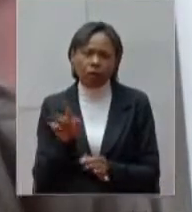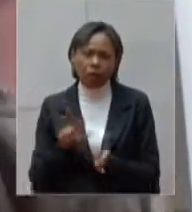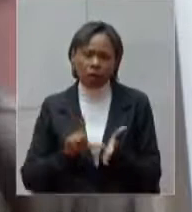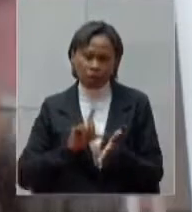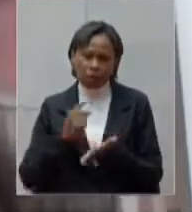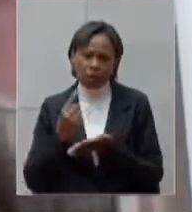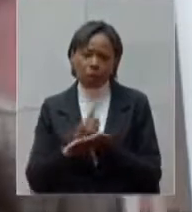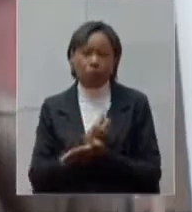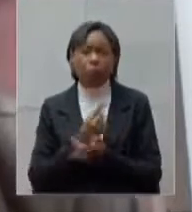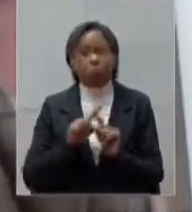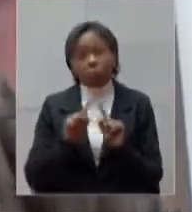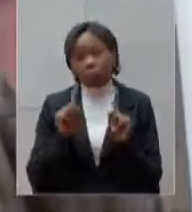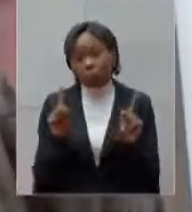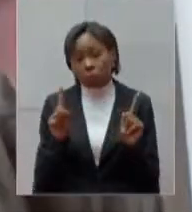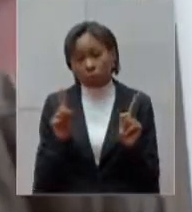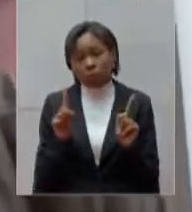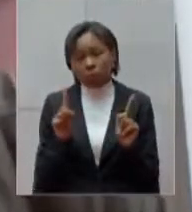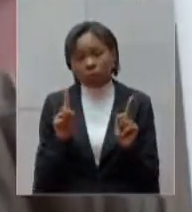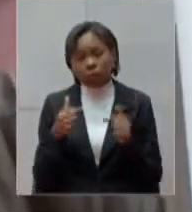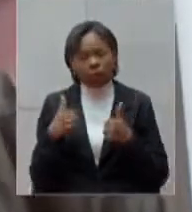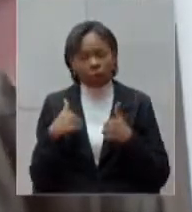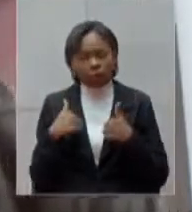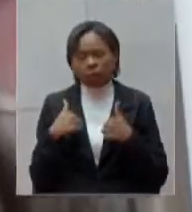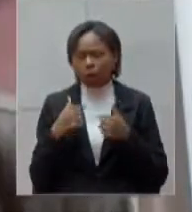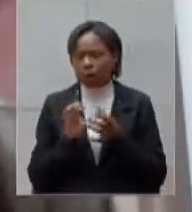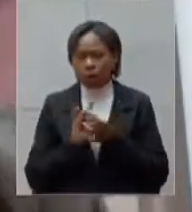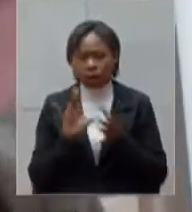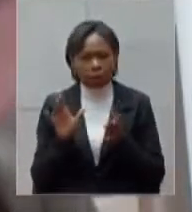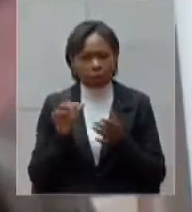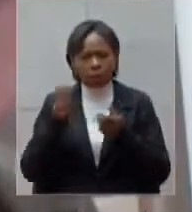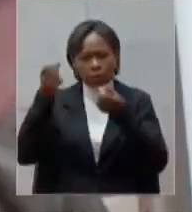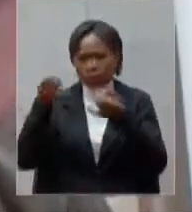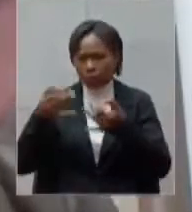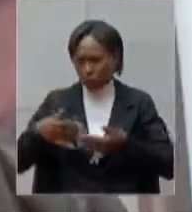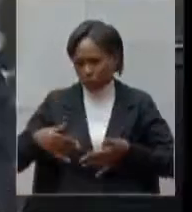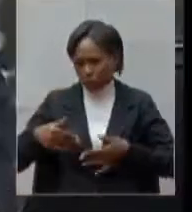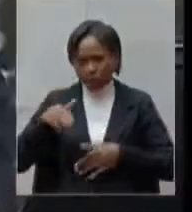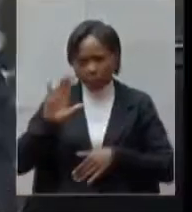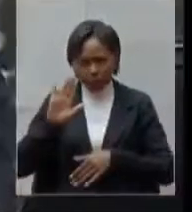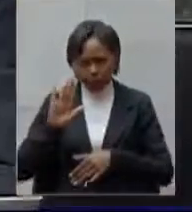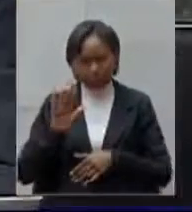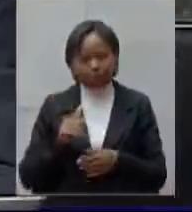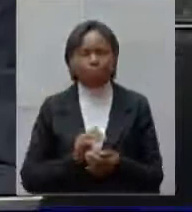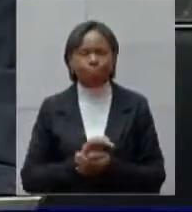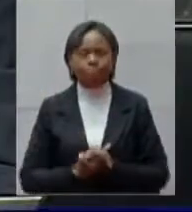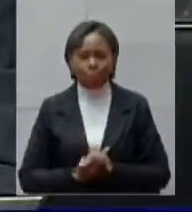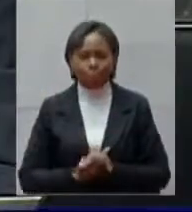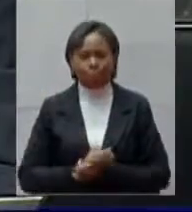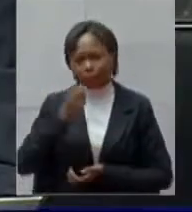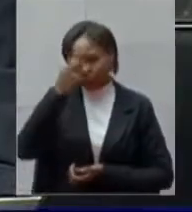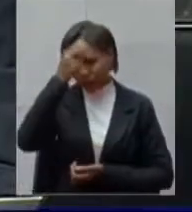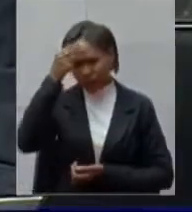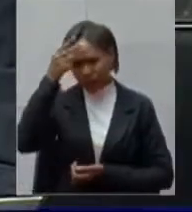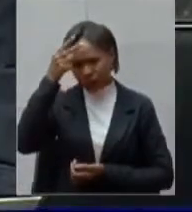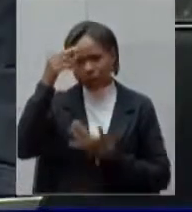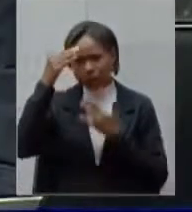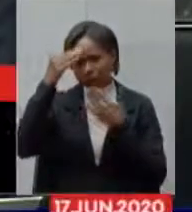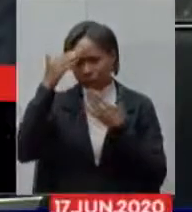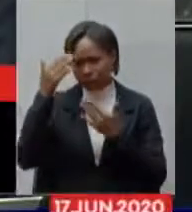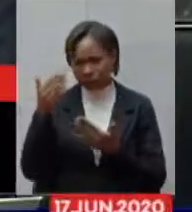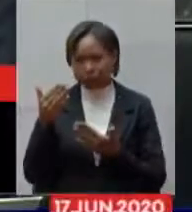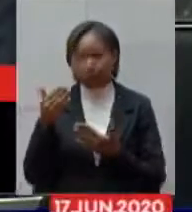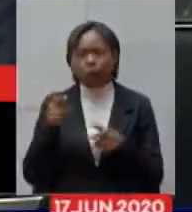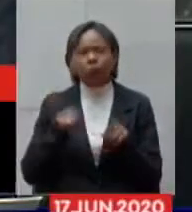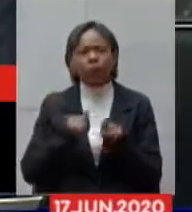mas estamos também à disposição para qualquer outro esclarecimento obrigado prefeito Antônio me parece que foi feita